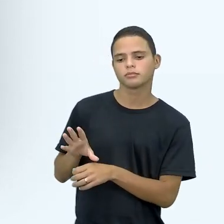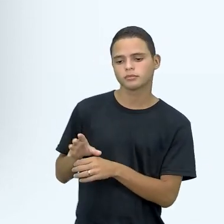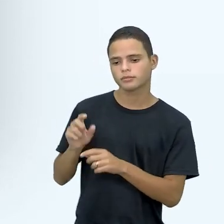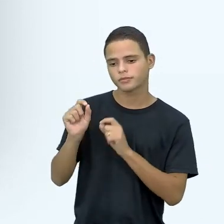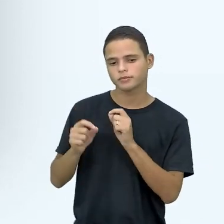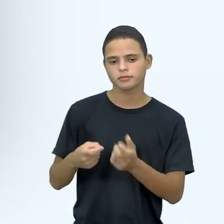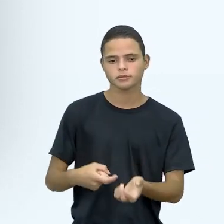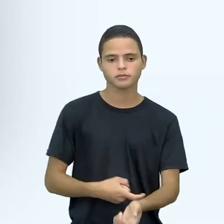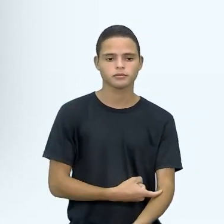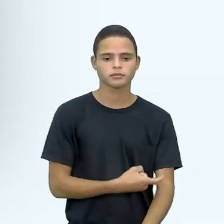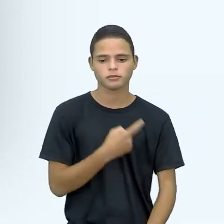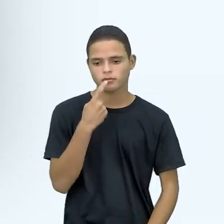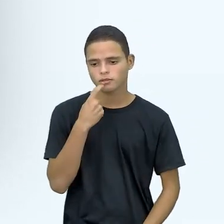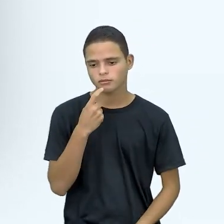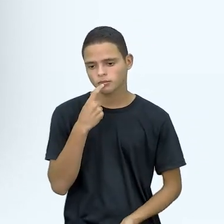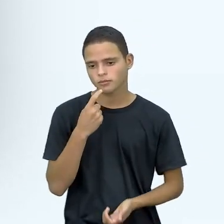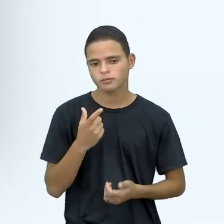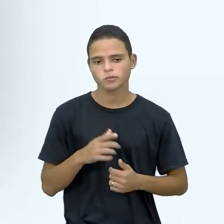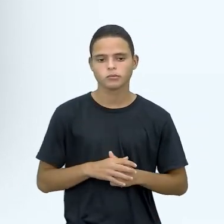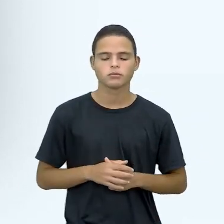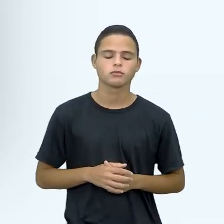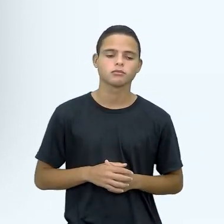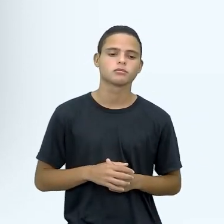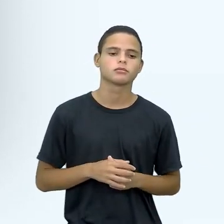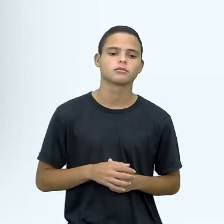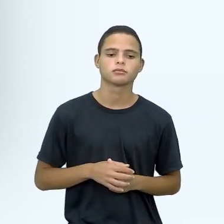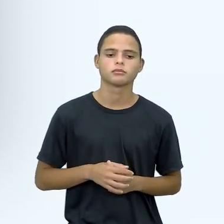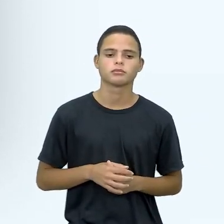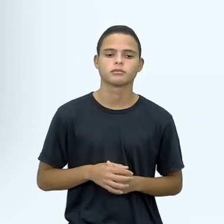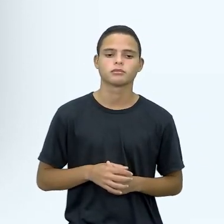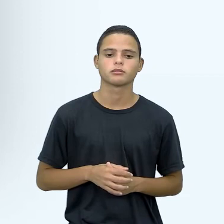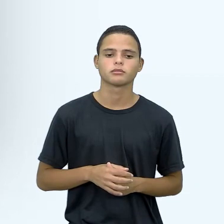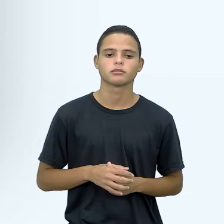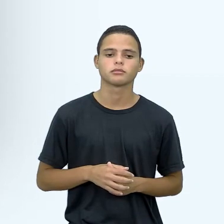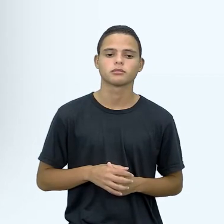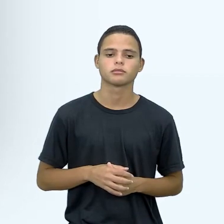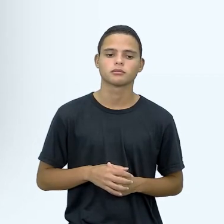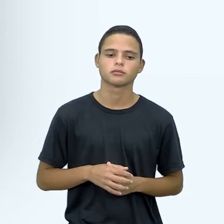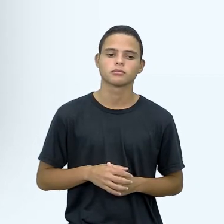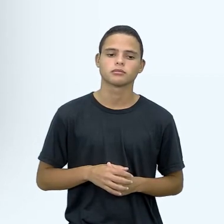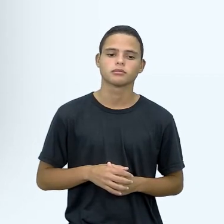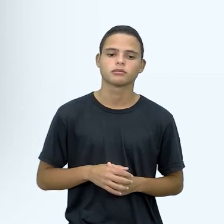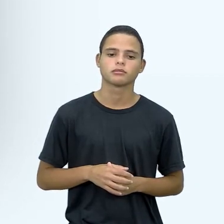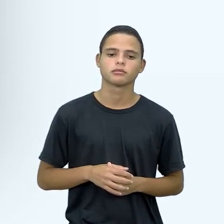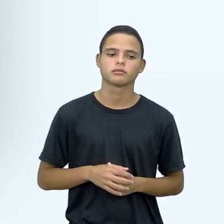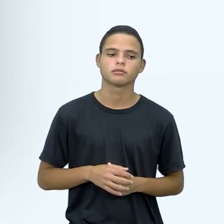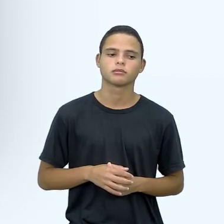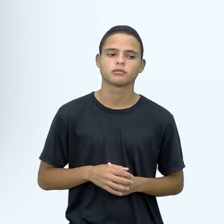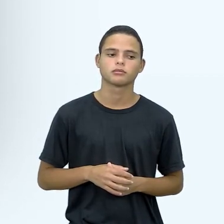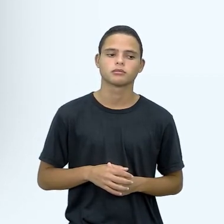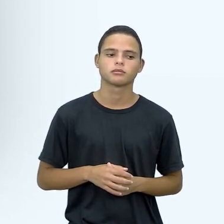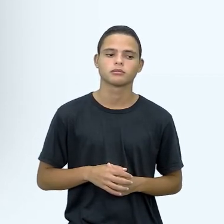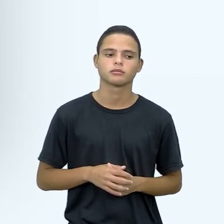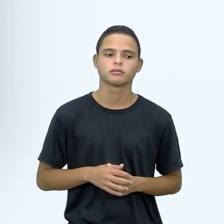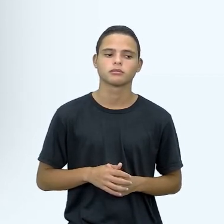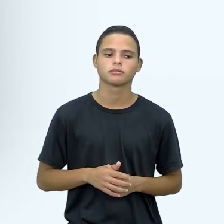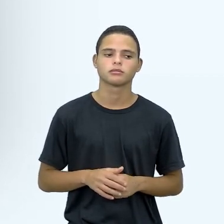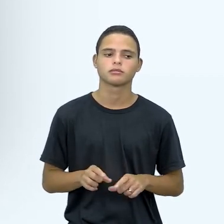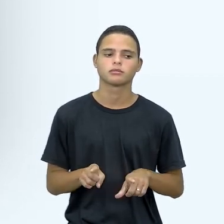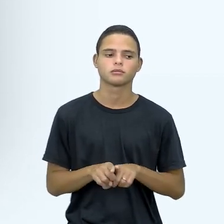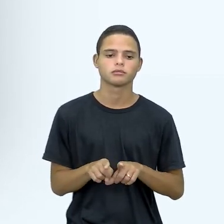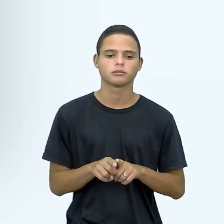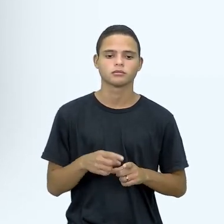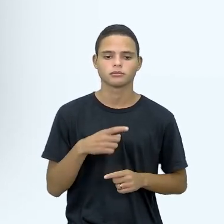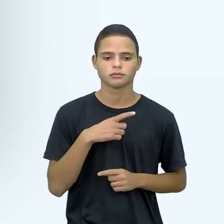né, que é o extrema, né, o caso já, né, né, Priscila. Entendi, muito bom,